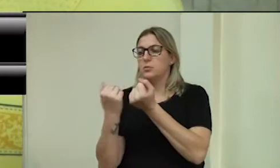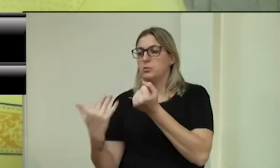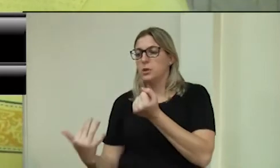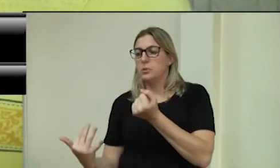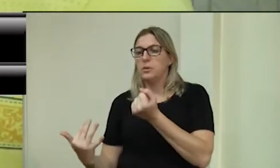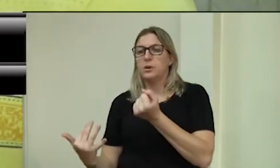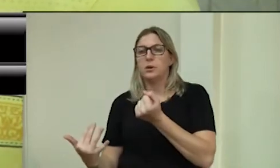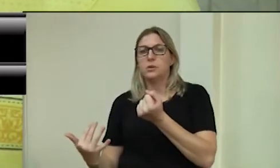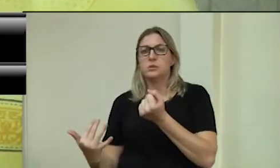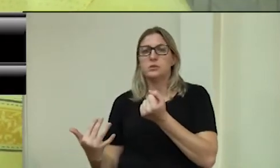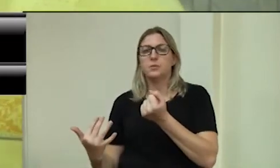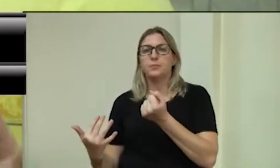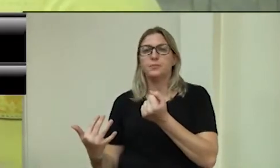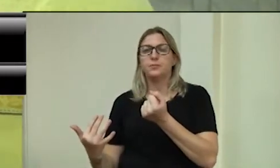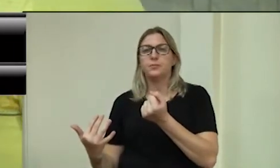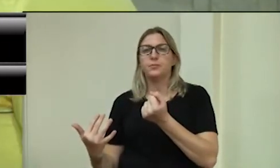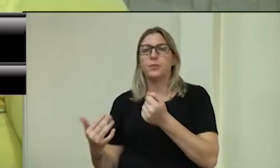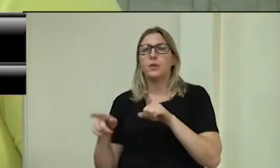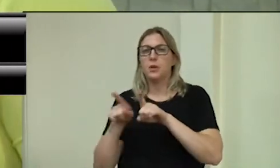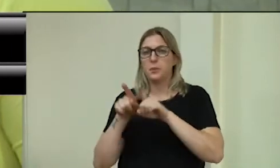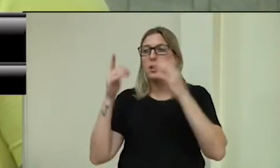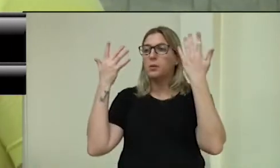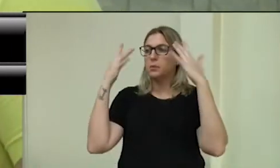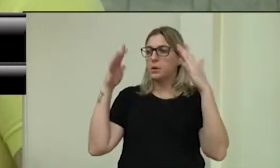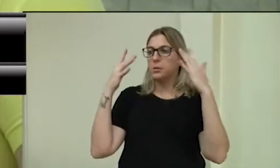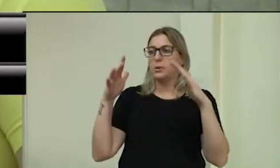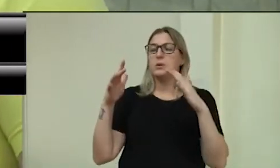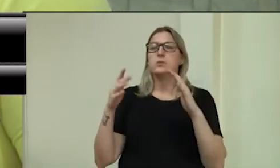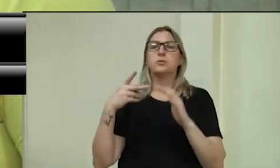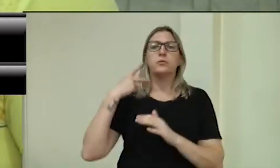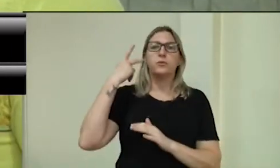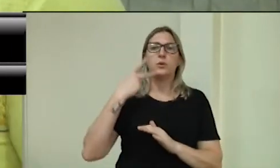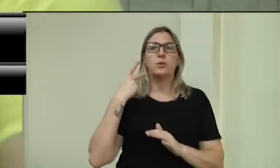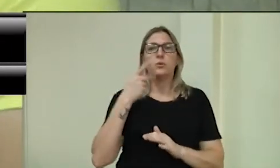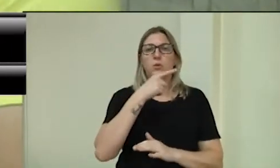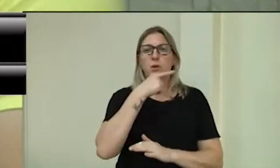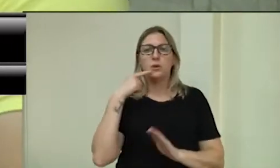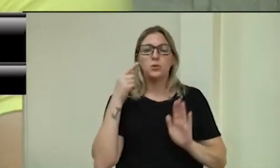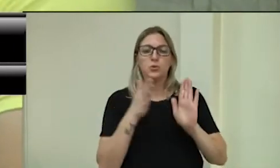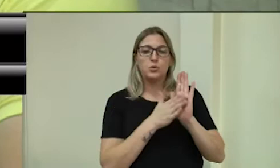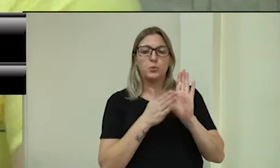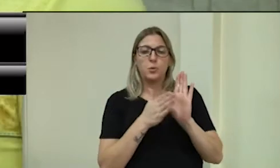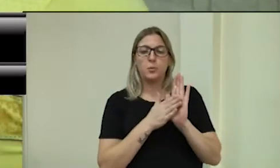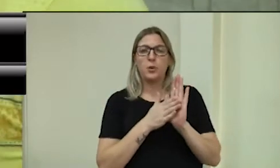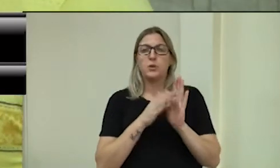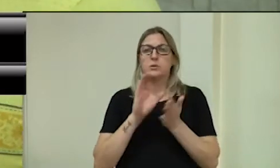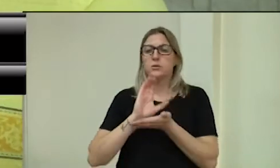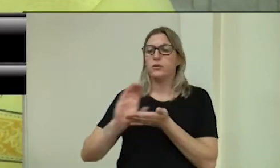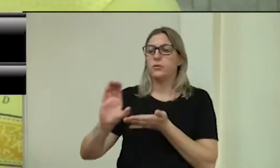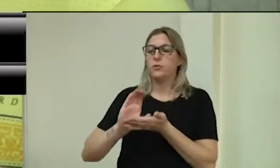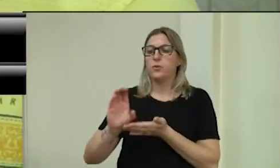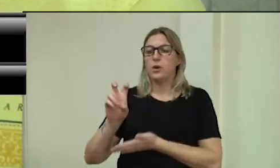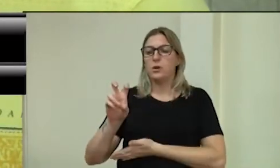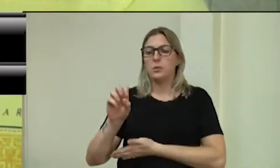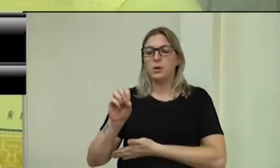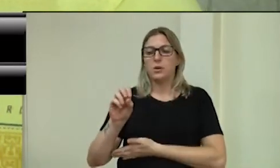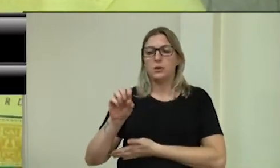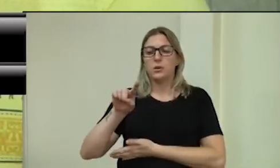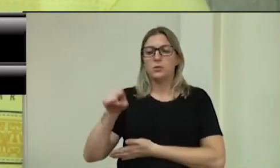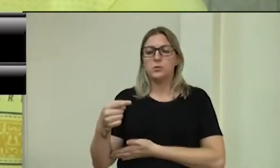No mesmo intuito, parabenizando o vereador Araújo pela proposição dos 500 mil para as cestas básicas, que é a aquisição